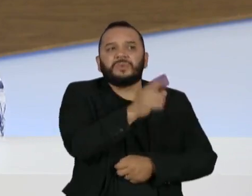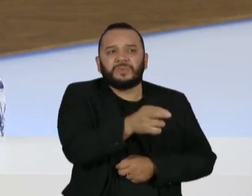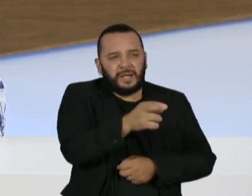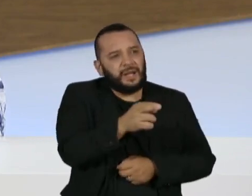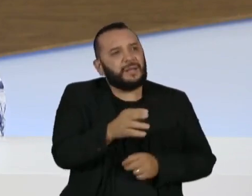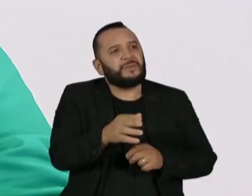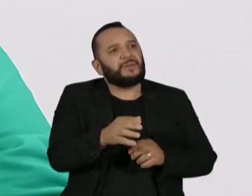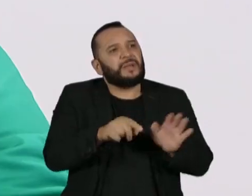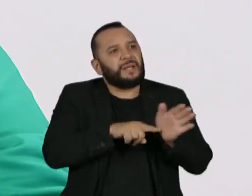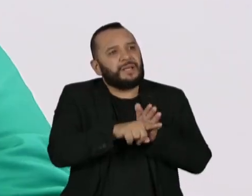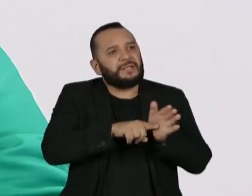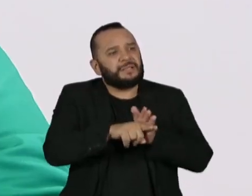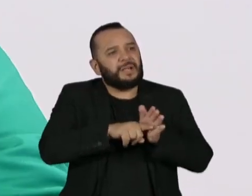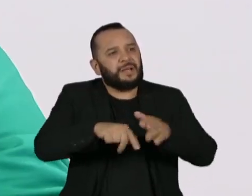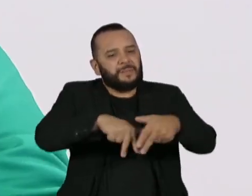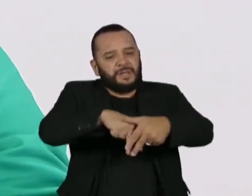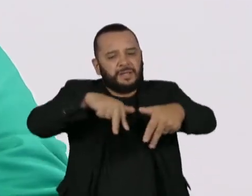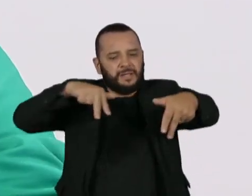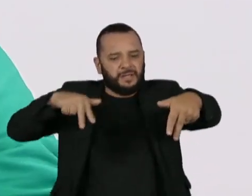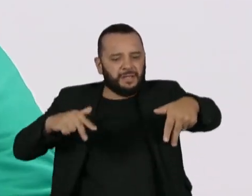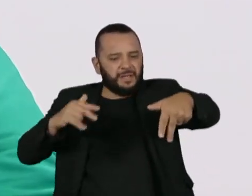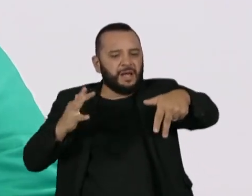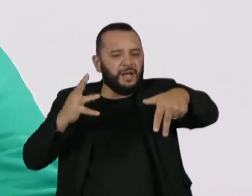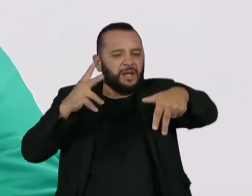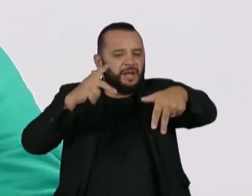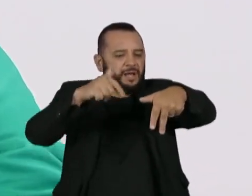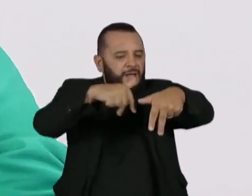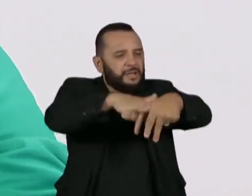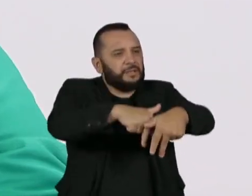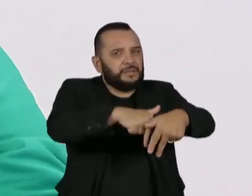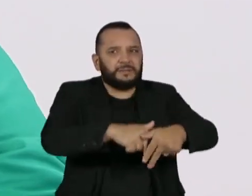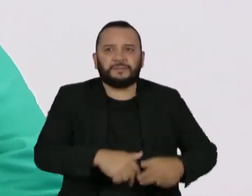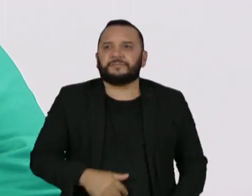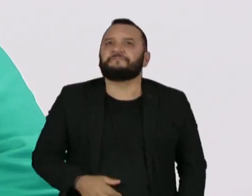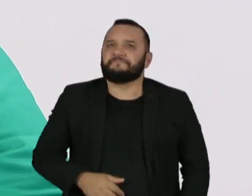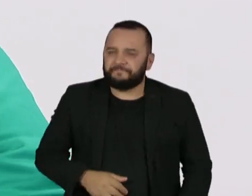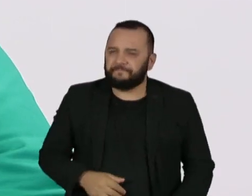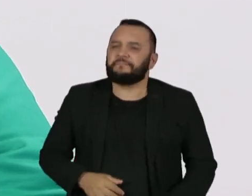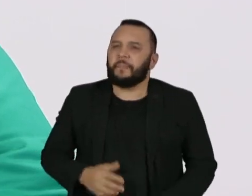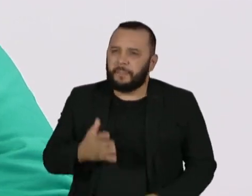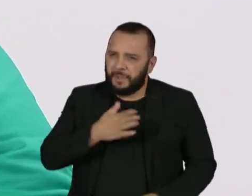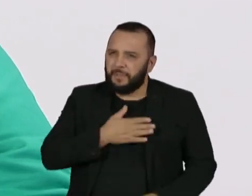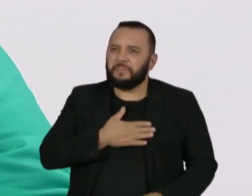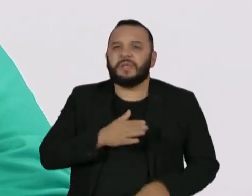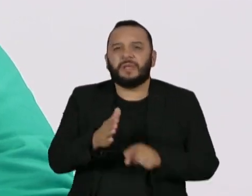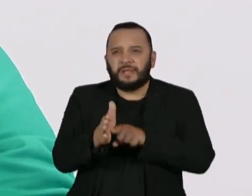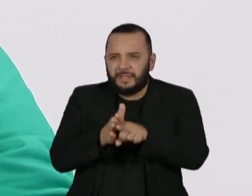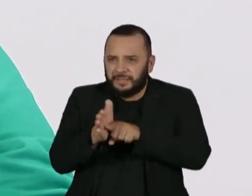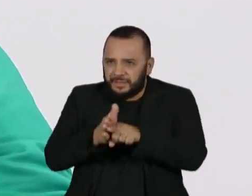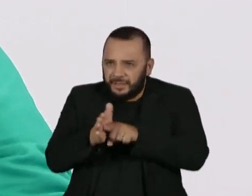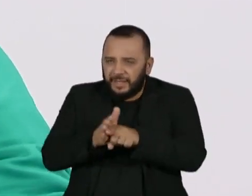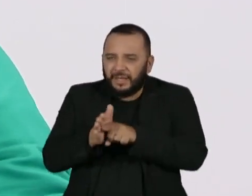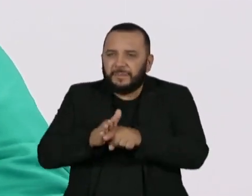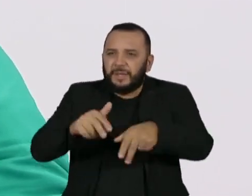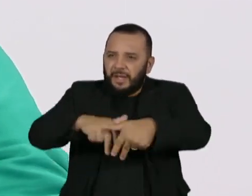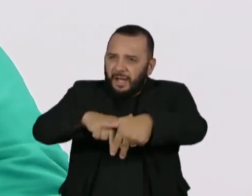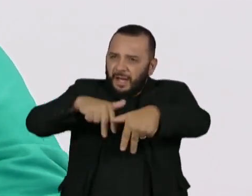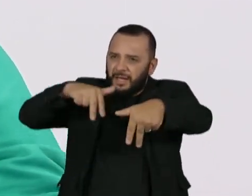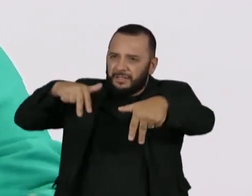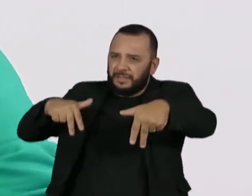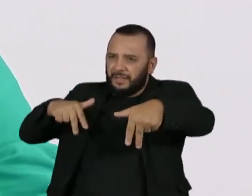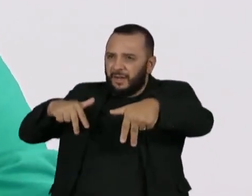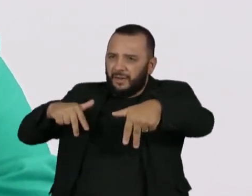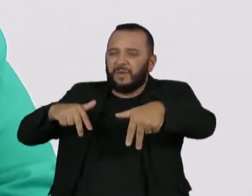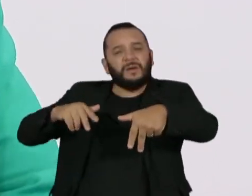ancestralidade? Esse exame foi muito importante para mim porque ele tinha um